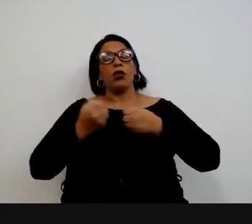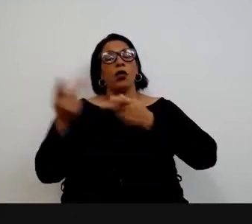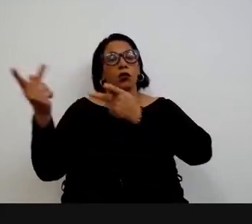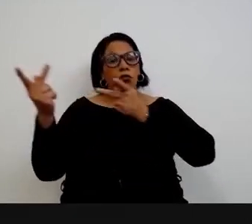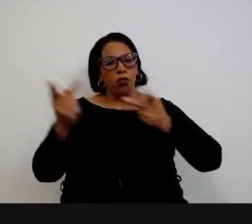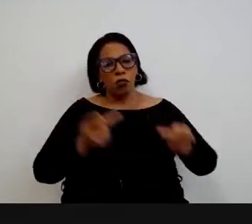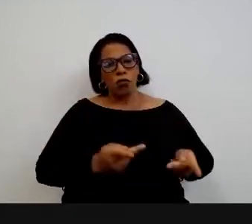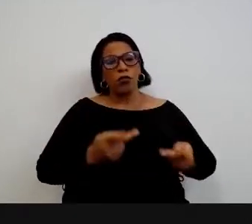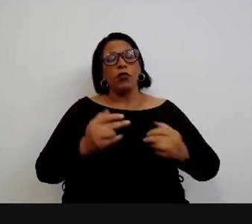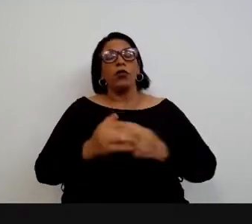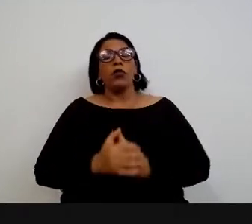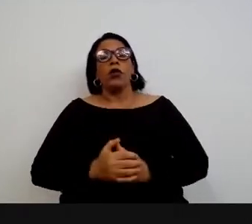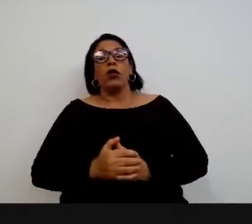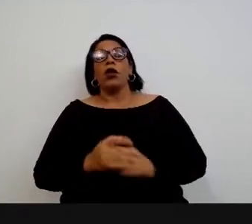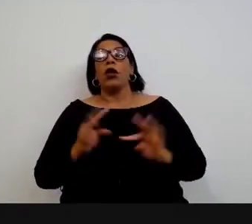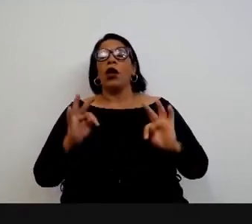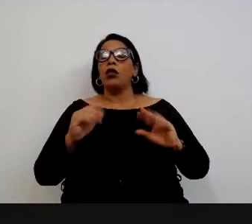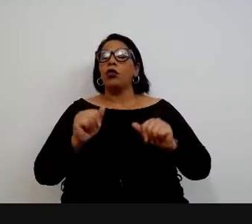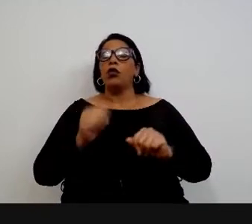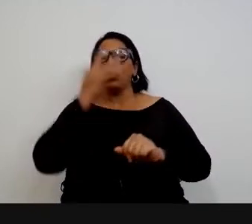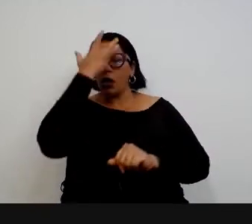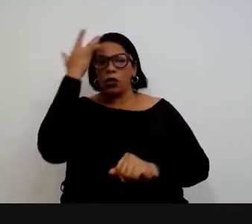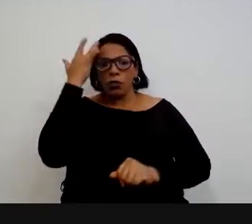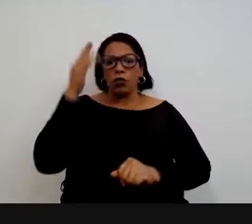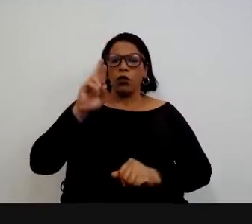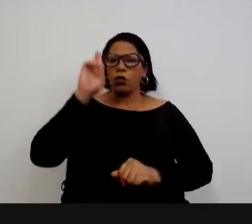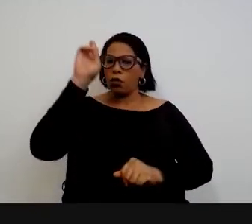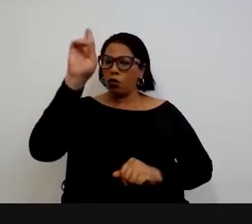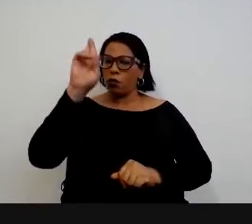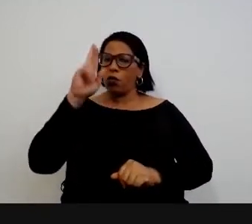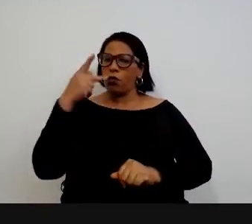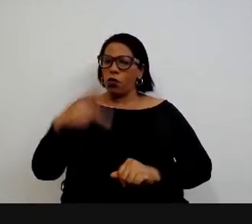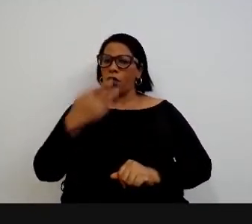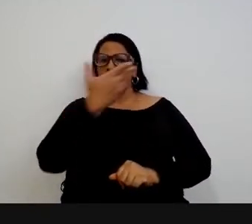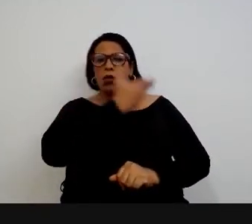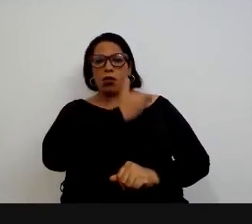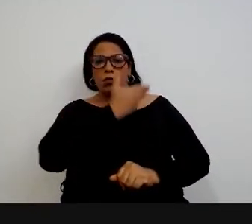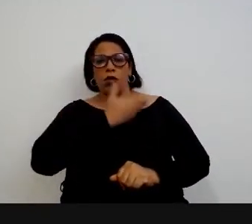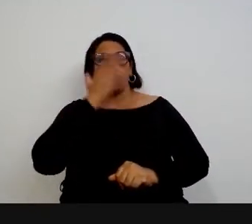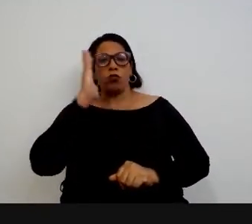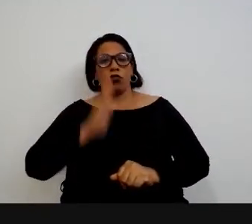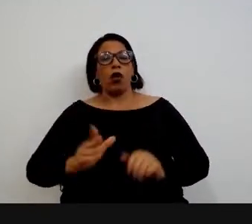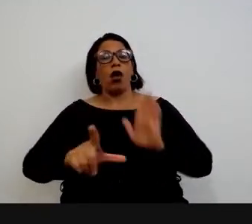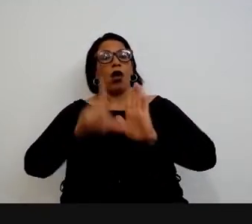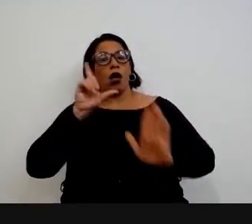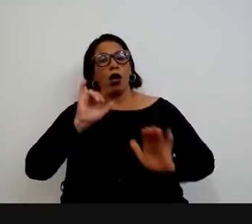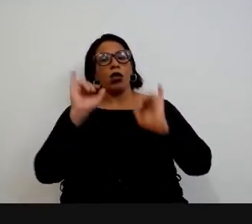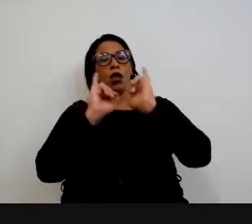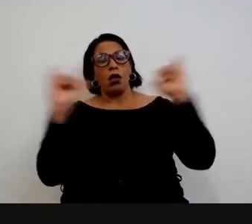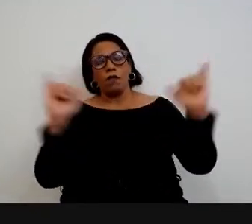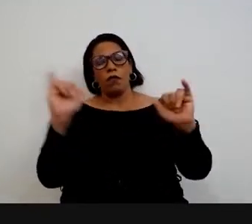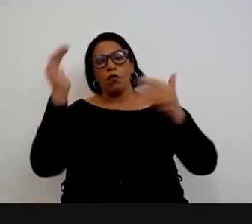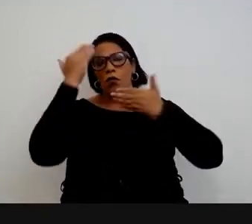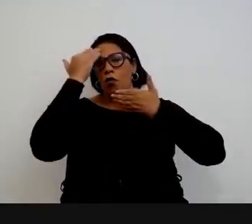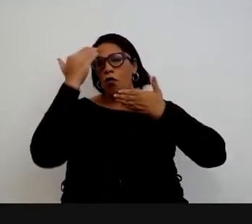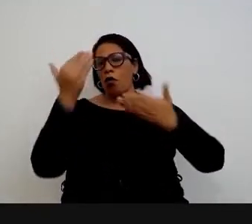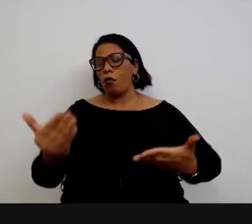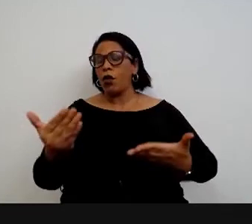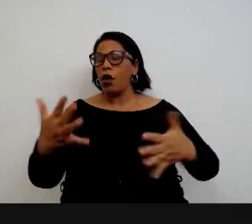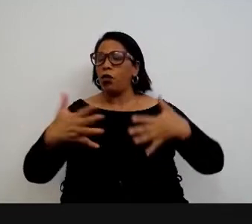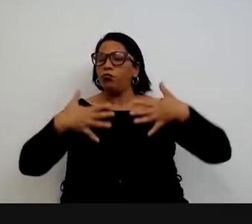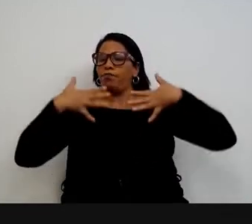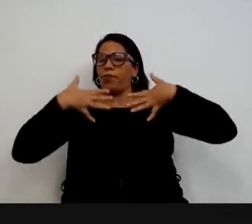convite. E a todas as demais autoridades e colegas presentes que já foram anunciados aqui, muito obrigado pelo